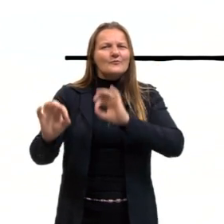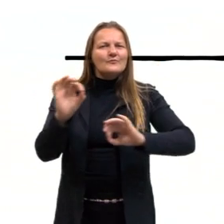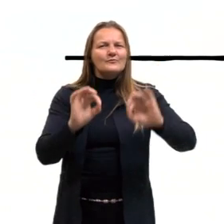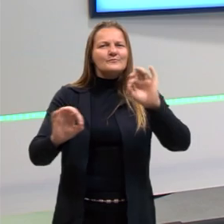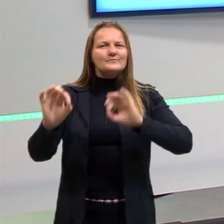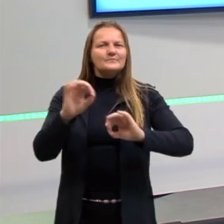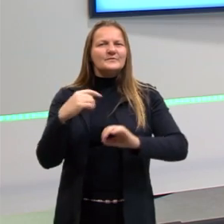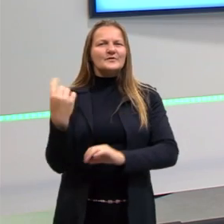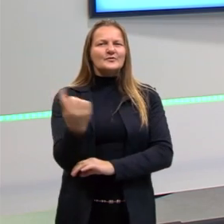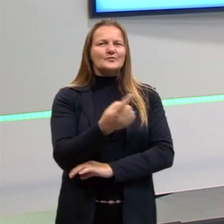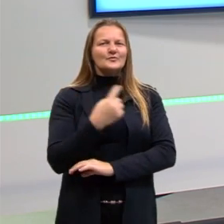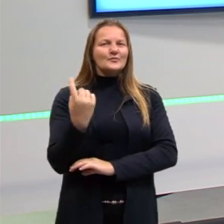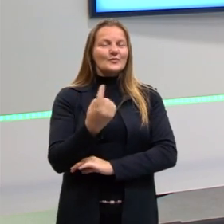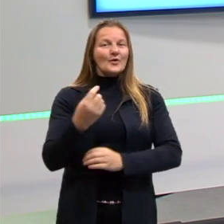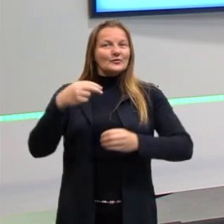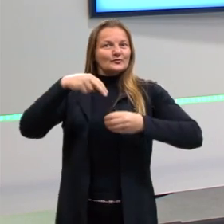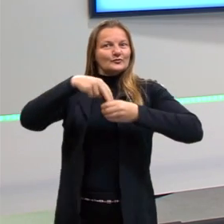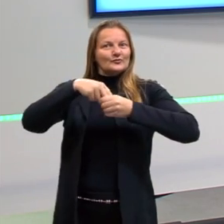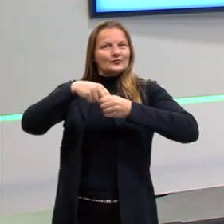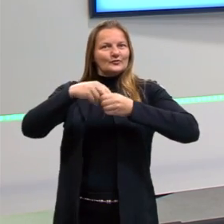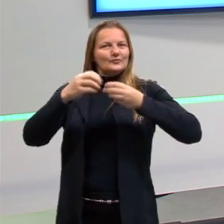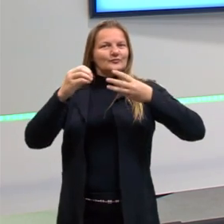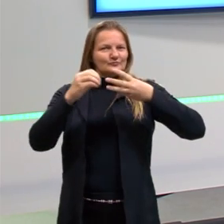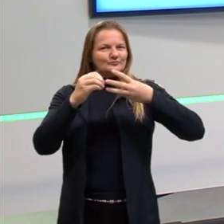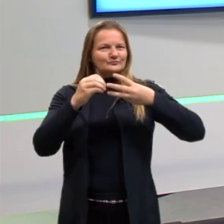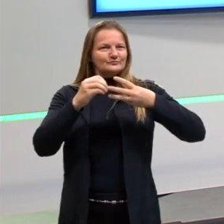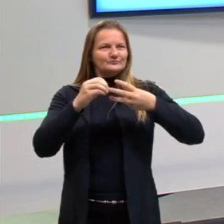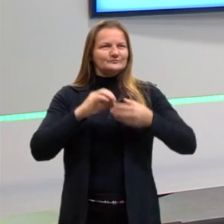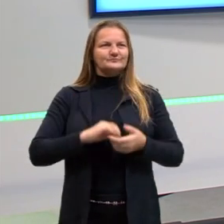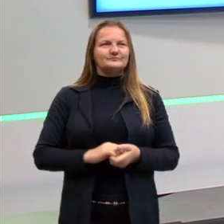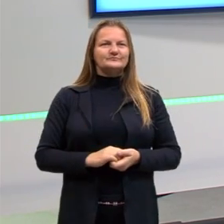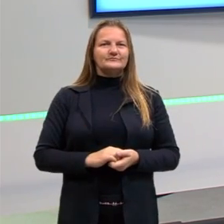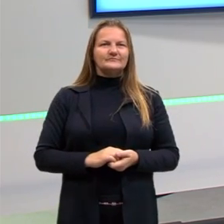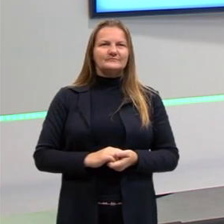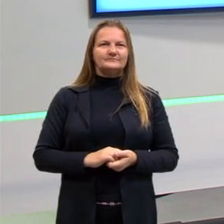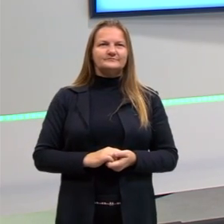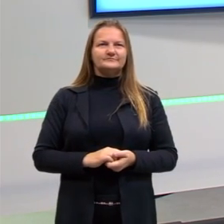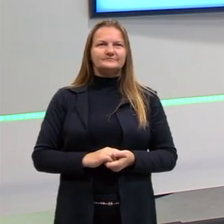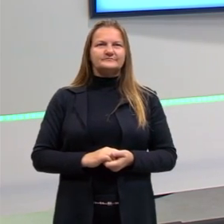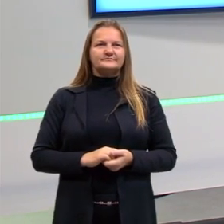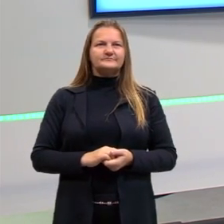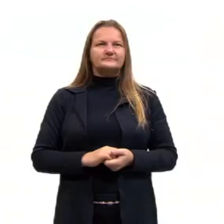nós lá no núcleo da célula. Bom,